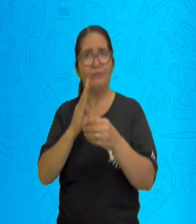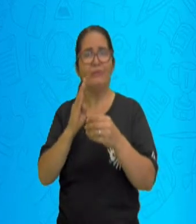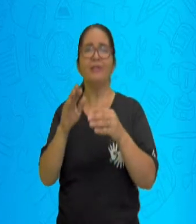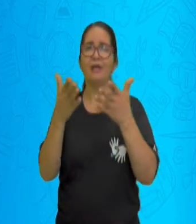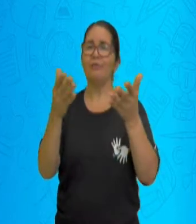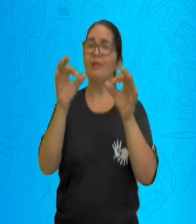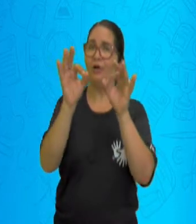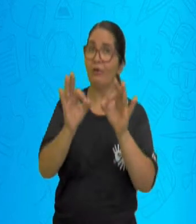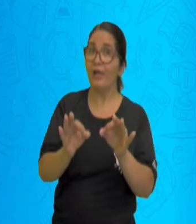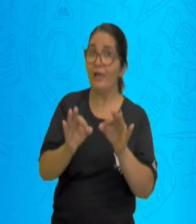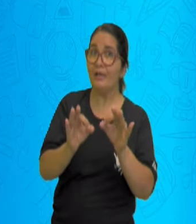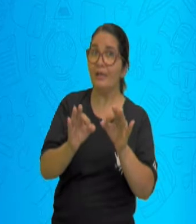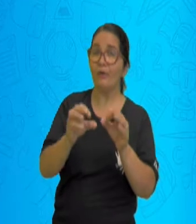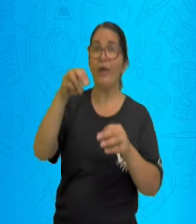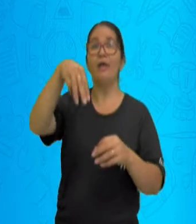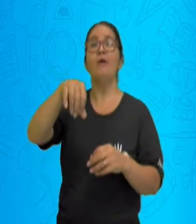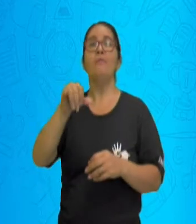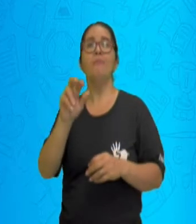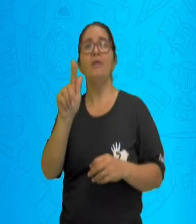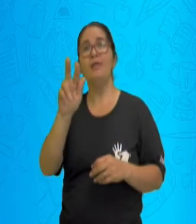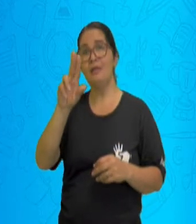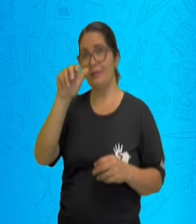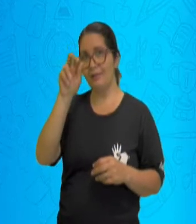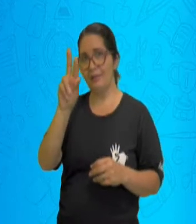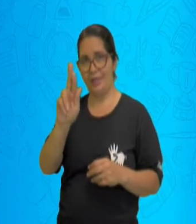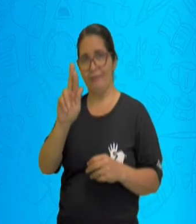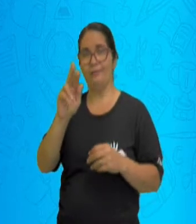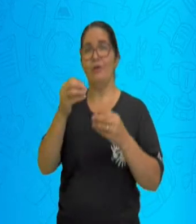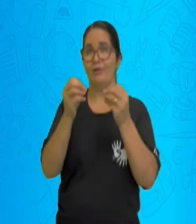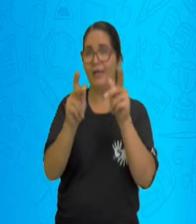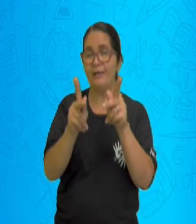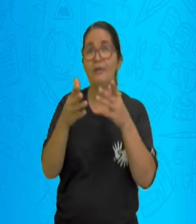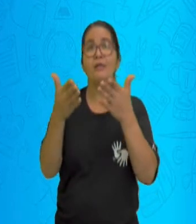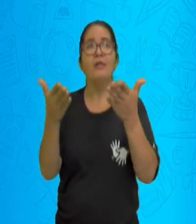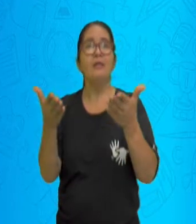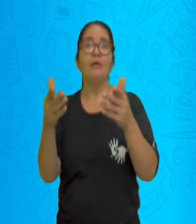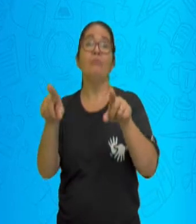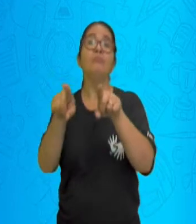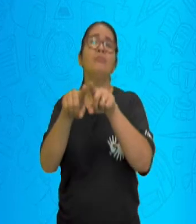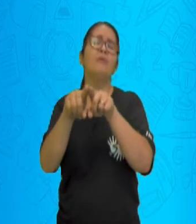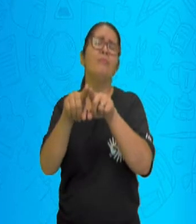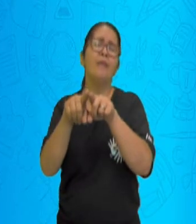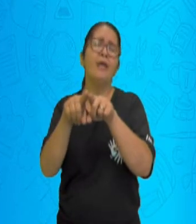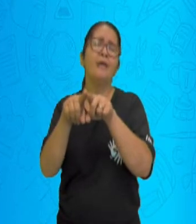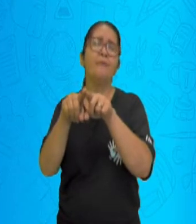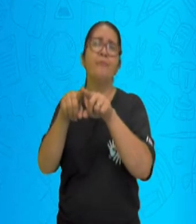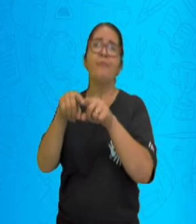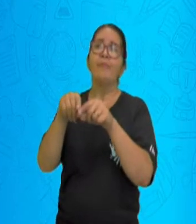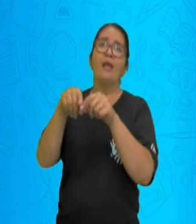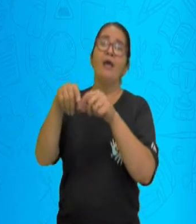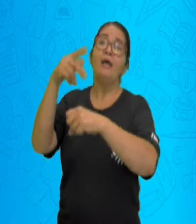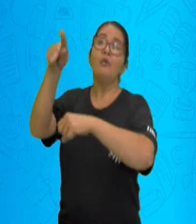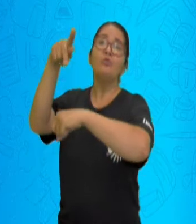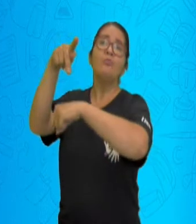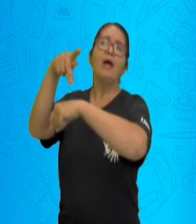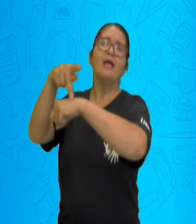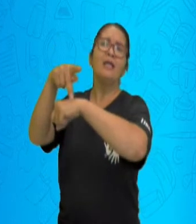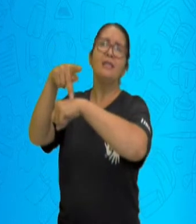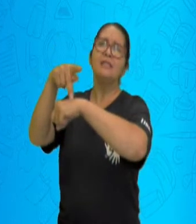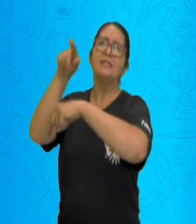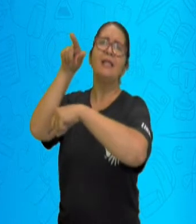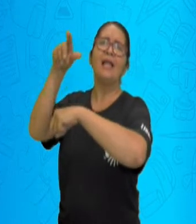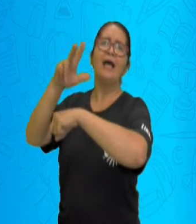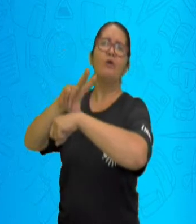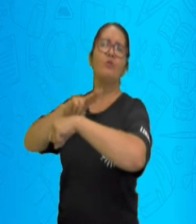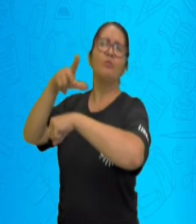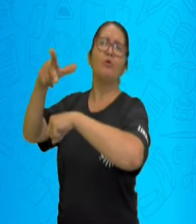Vieram de Portugal, da Europa, e vieram fazer o quê? Estabelecer moradia aqui no nosso país. E a gente sabe que foi por muito